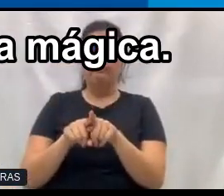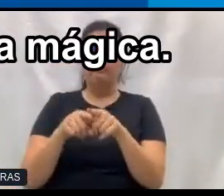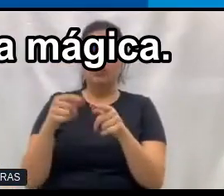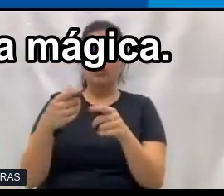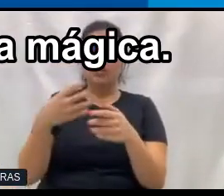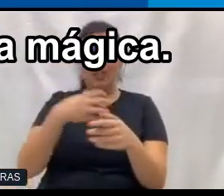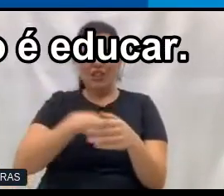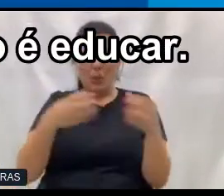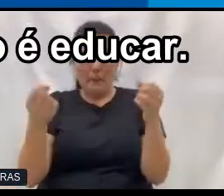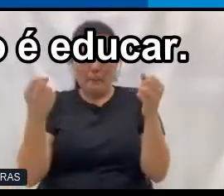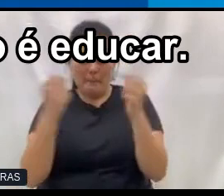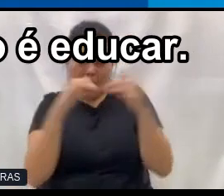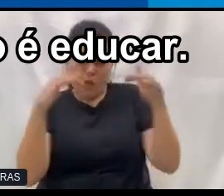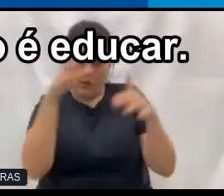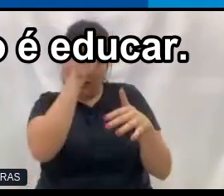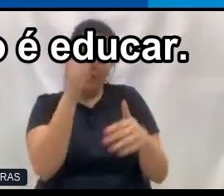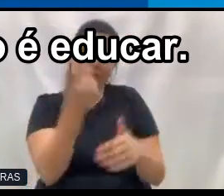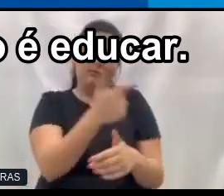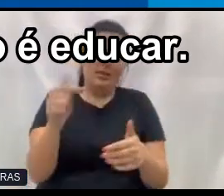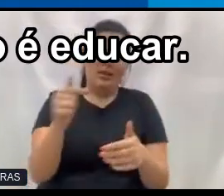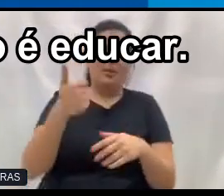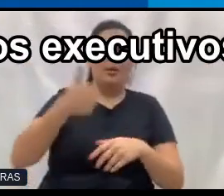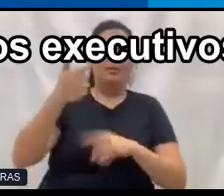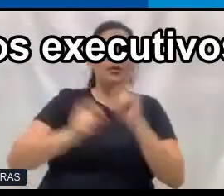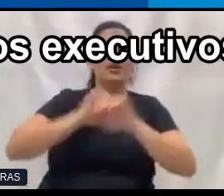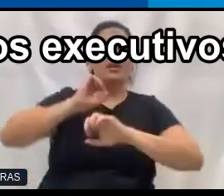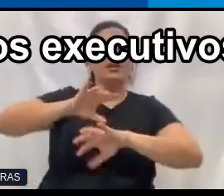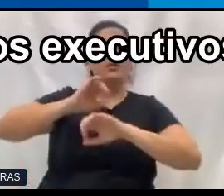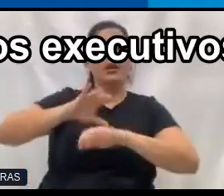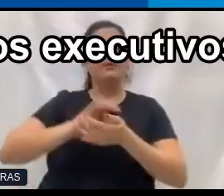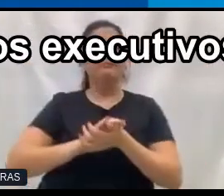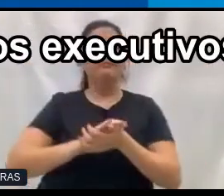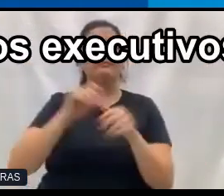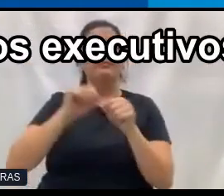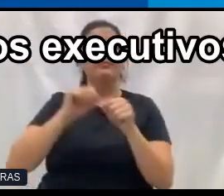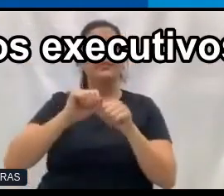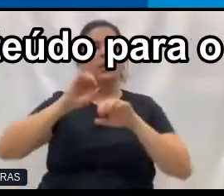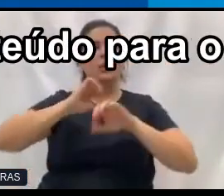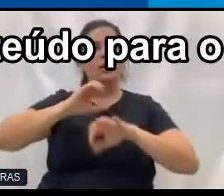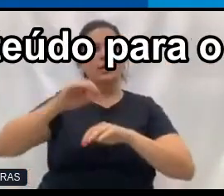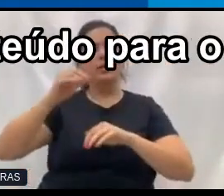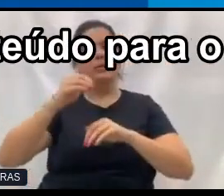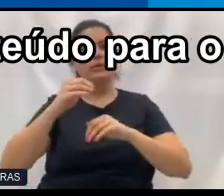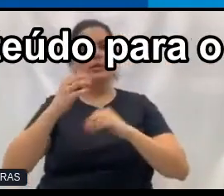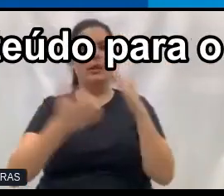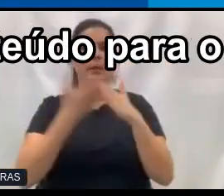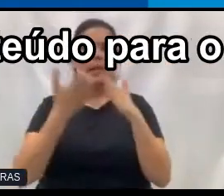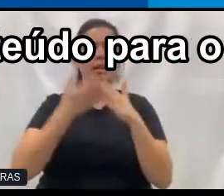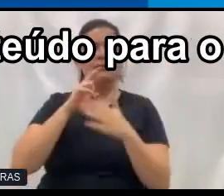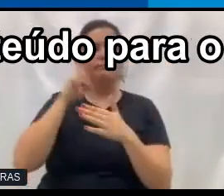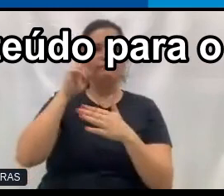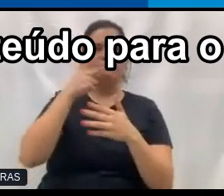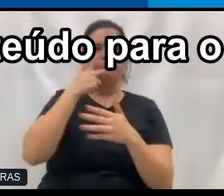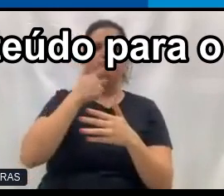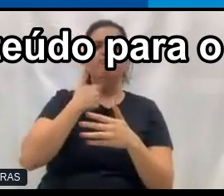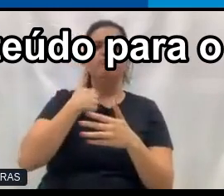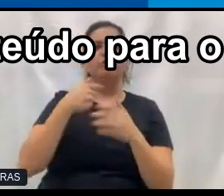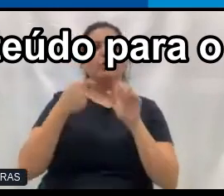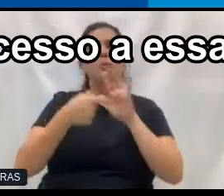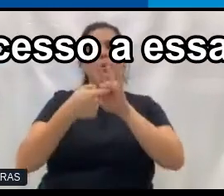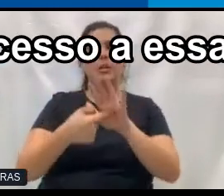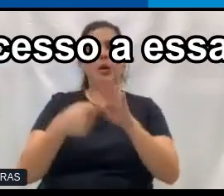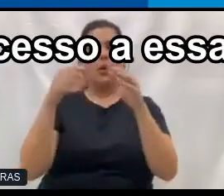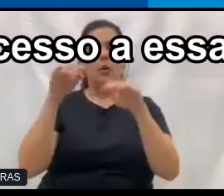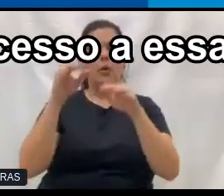mágica. O primeiro ponto é educar. Fazer a educação dos executivos. Eu sempre gosto de levar esse conteúdo para a board